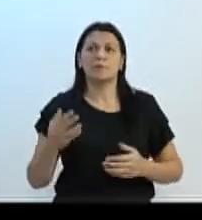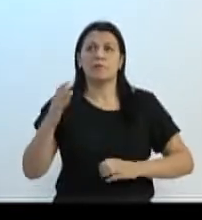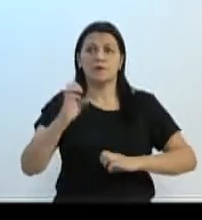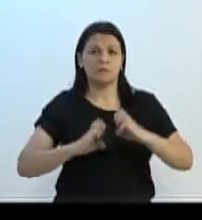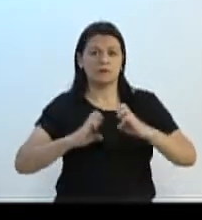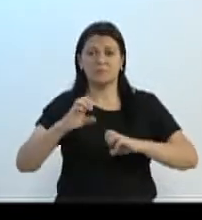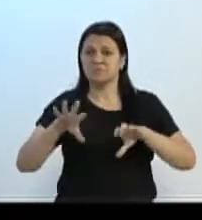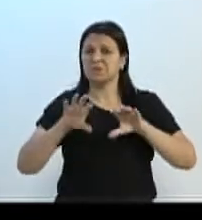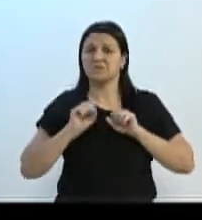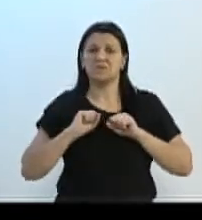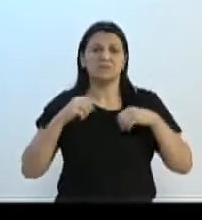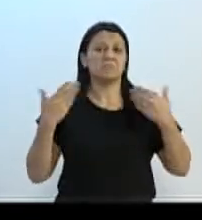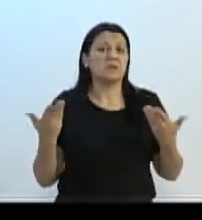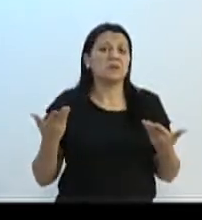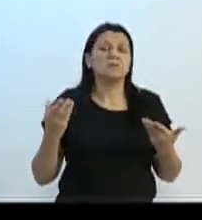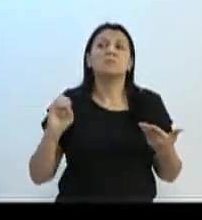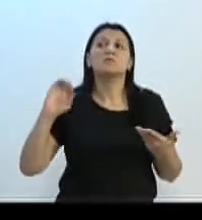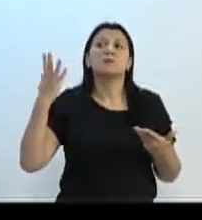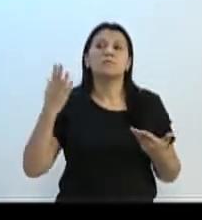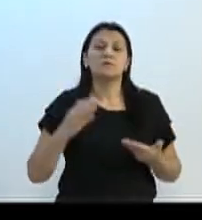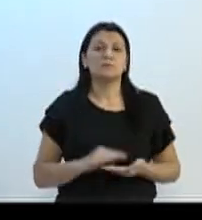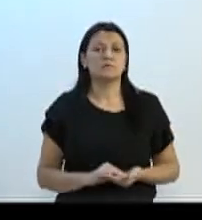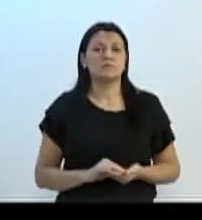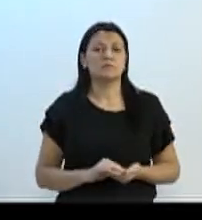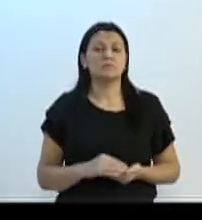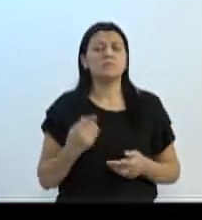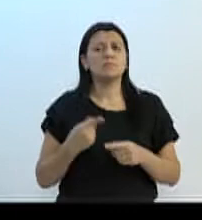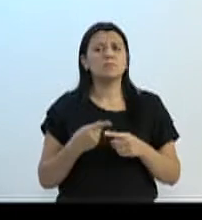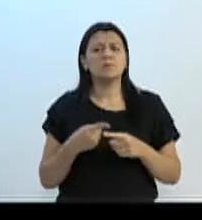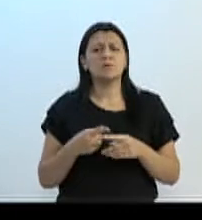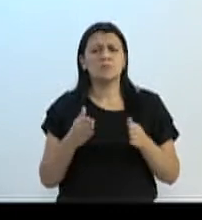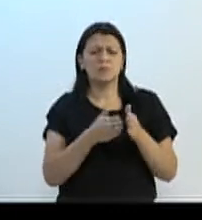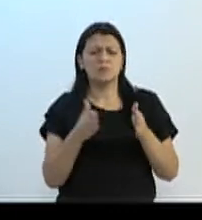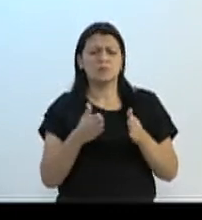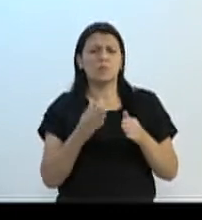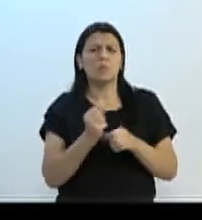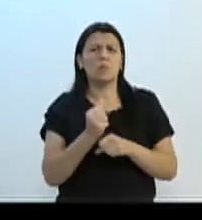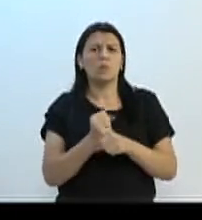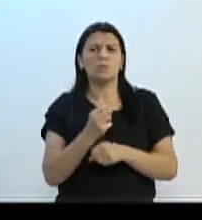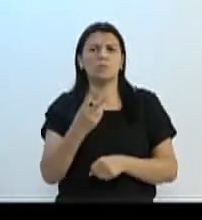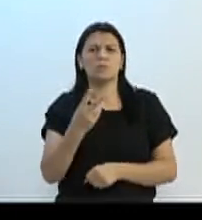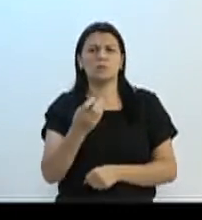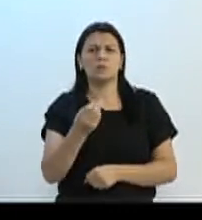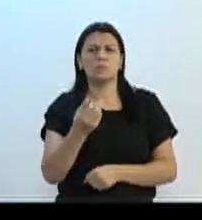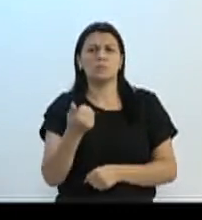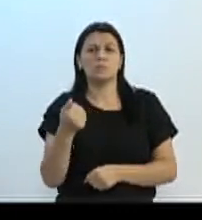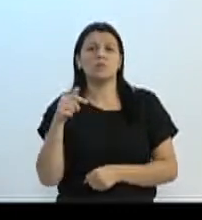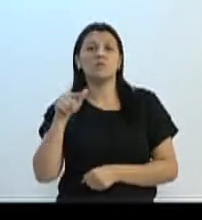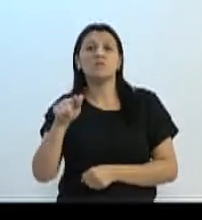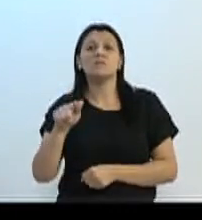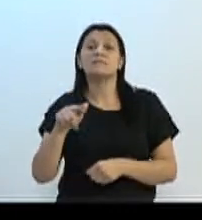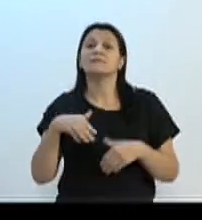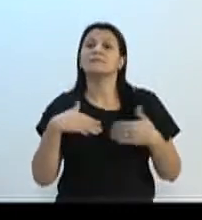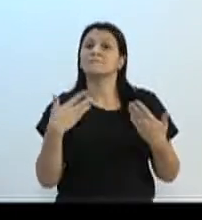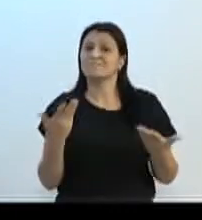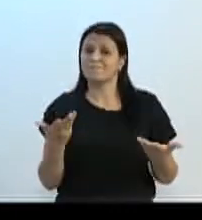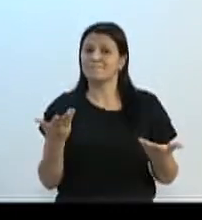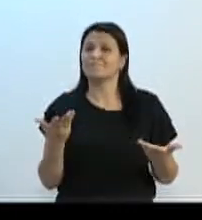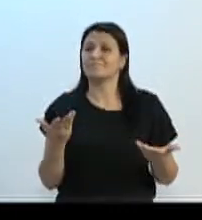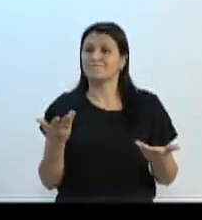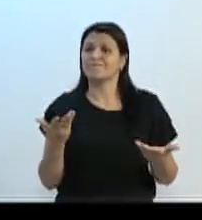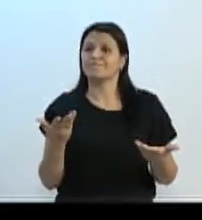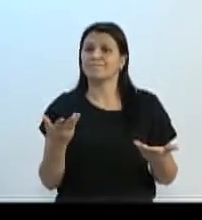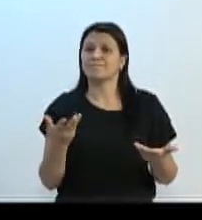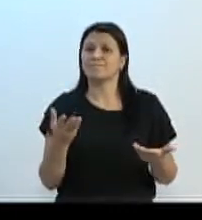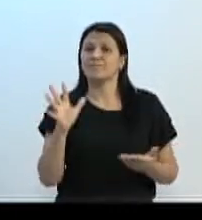recebendo, o que está acontecendo. Porque a maioria tinha a previsão de entrega em 2017. Nós já estamos em que ano? Então, precisa nem dizer o quanto estão